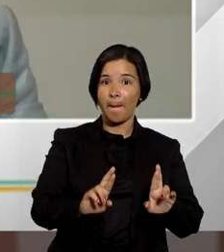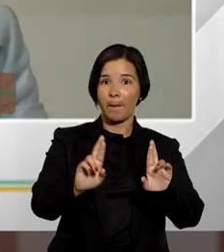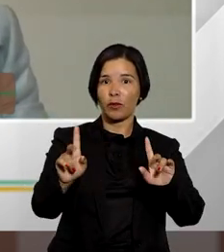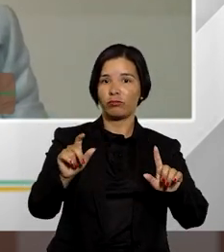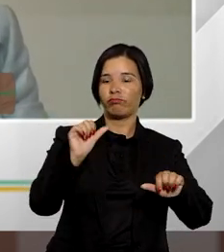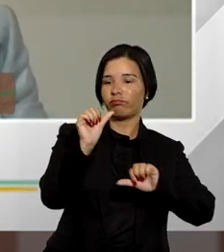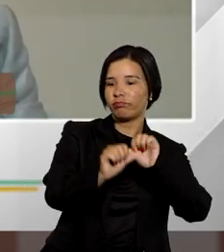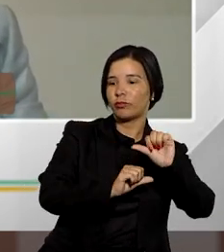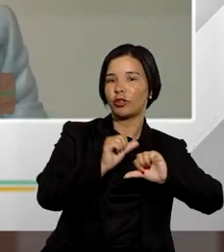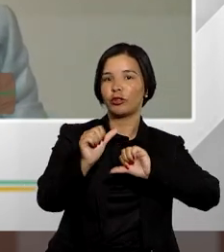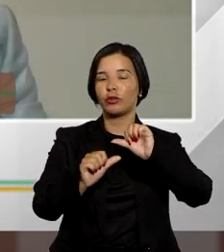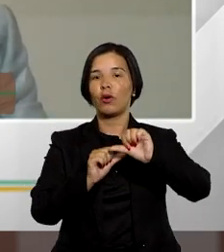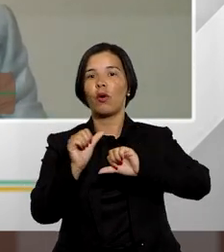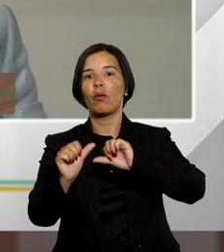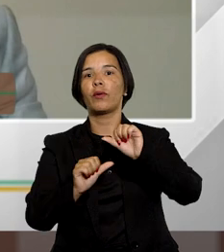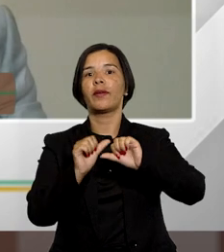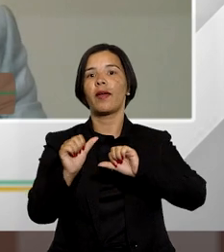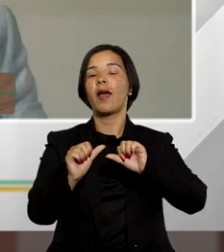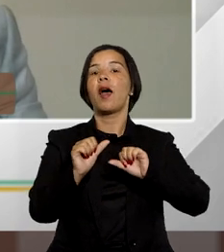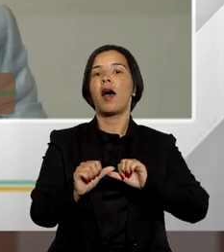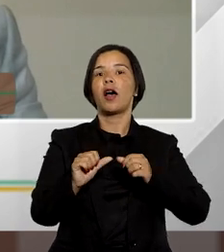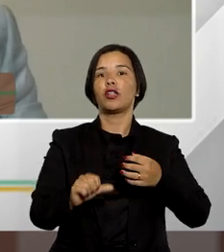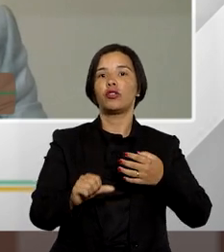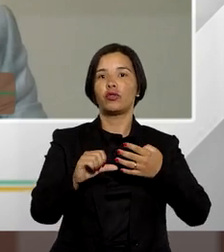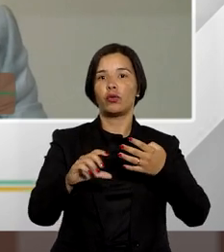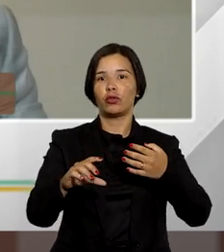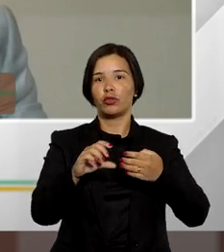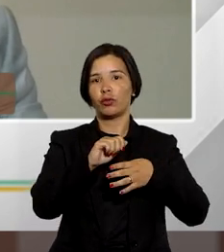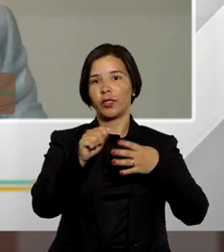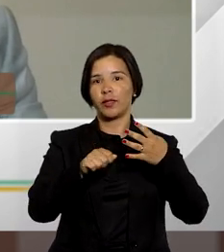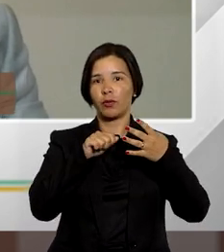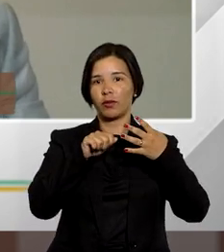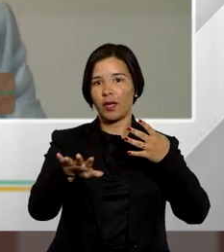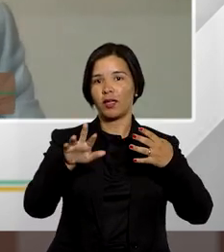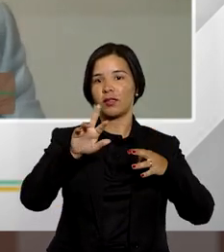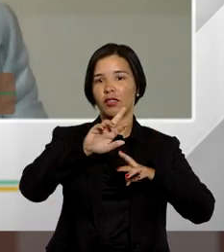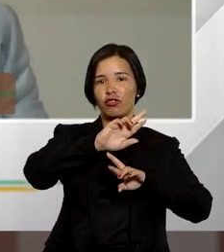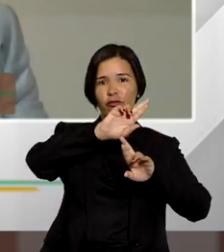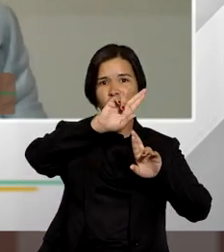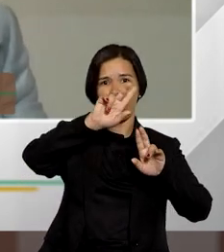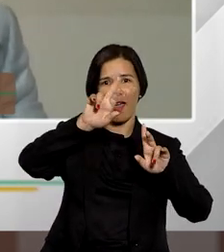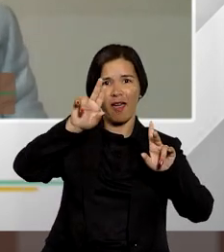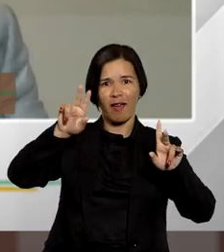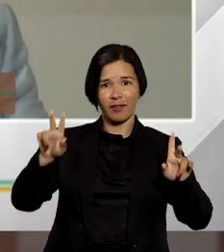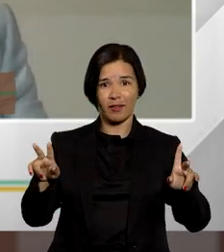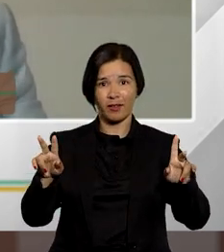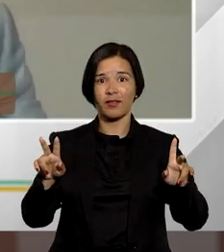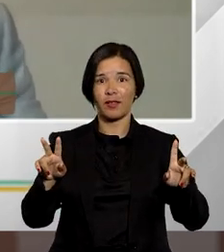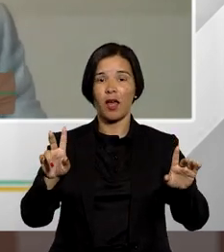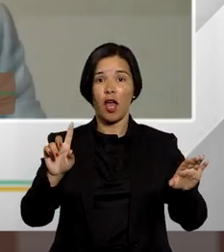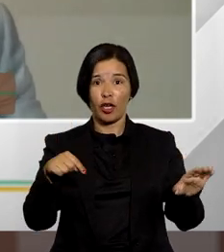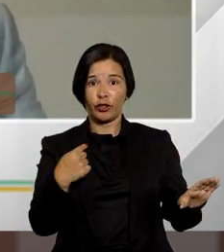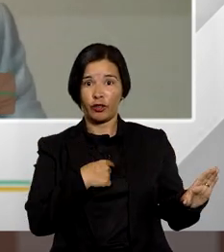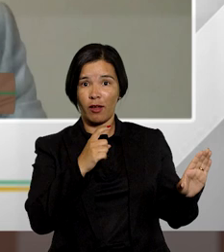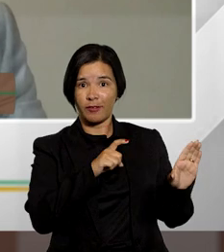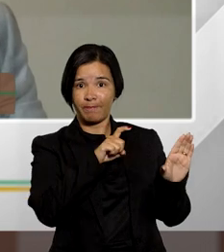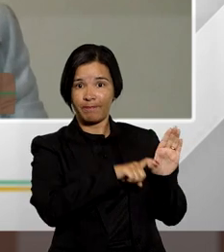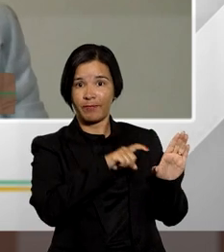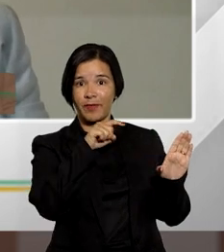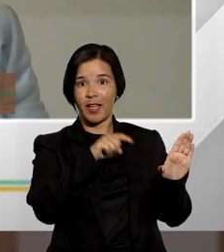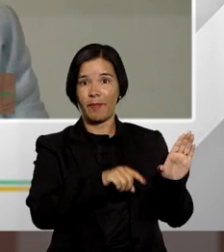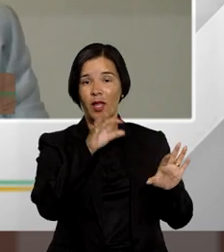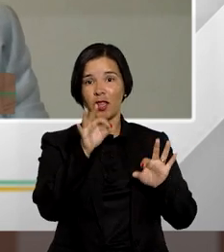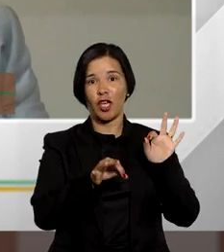modificado a jurisprudência de diversas câmaras jogadoras dos tribunais pátrios e nós estamos também obviamente na dependência